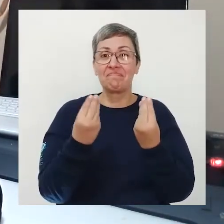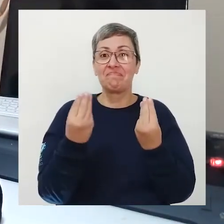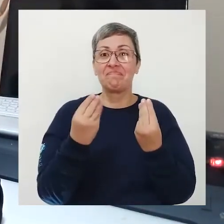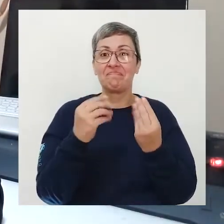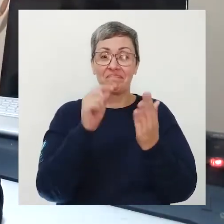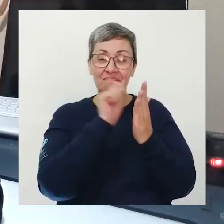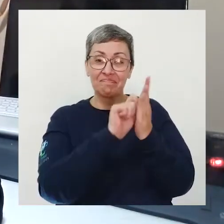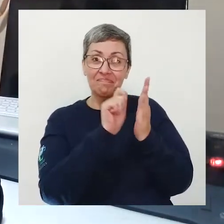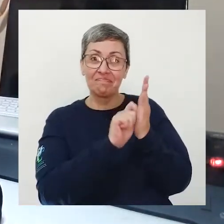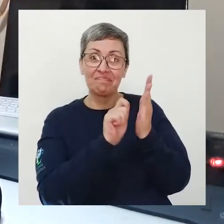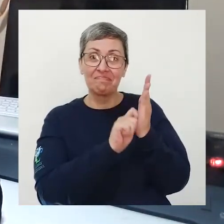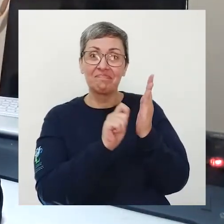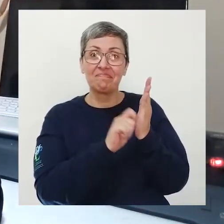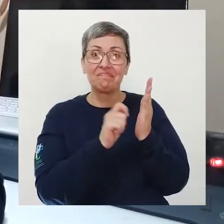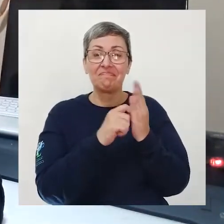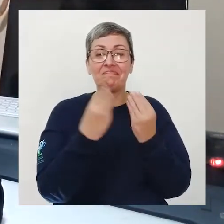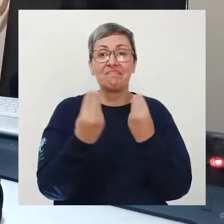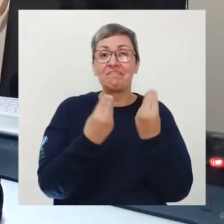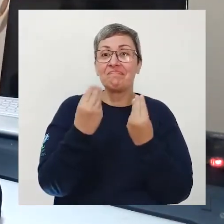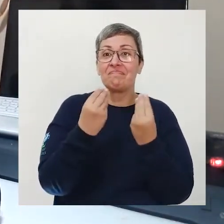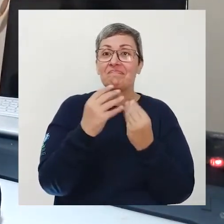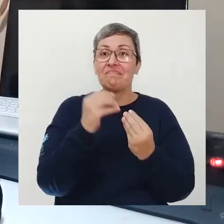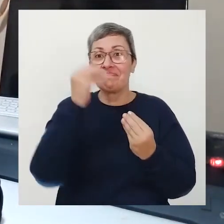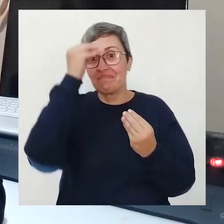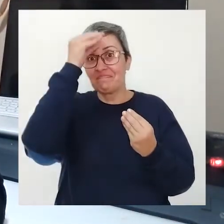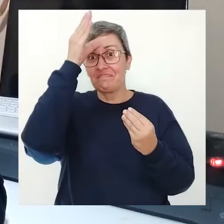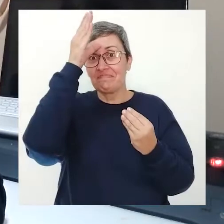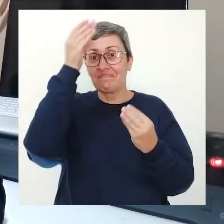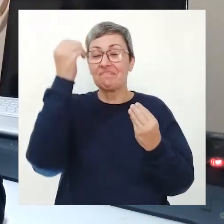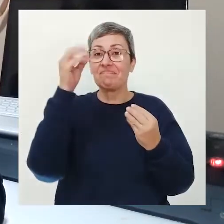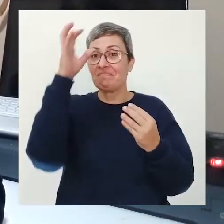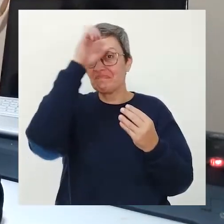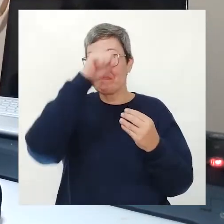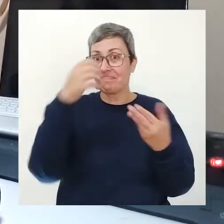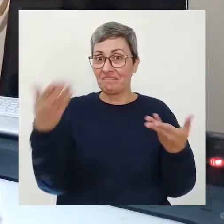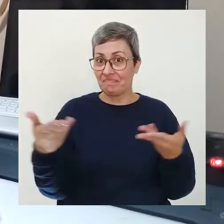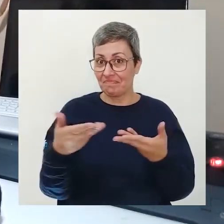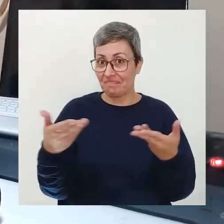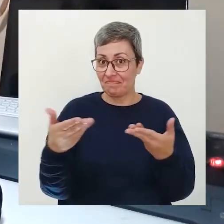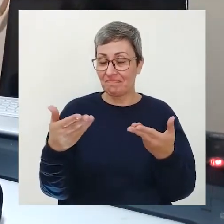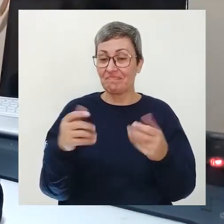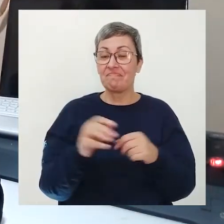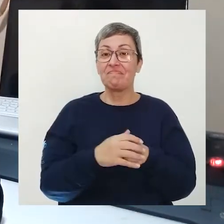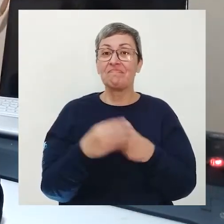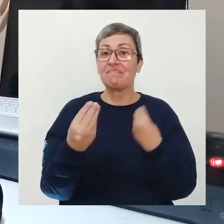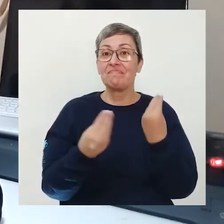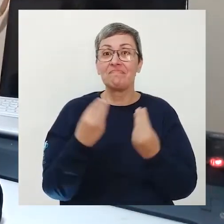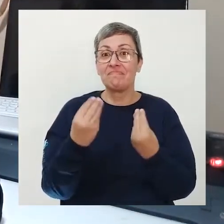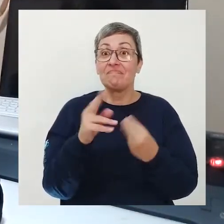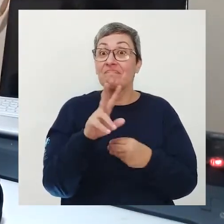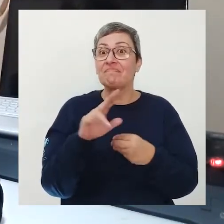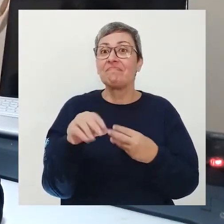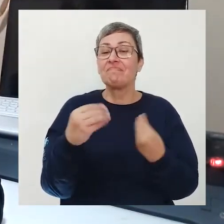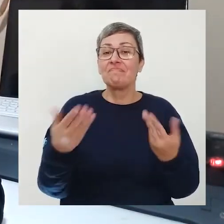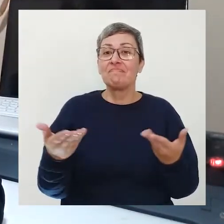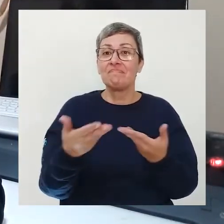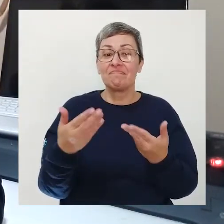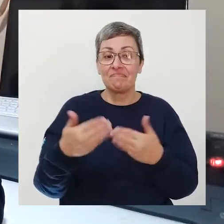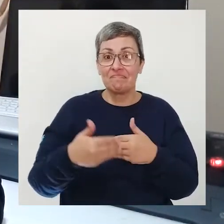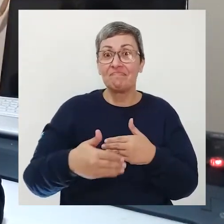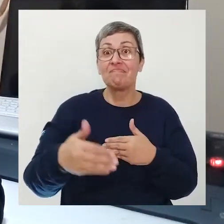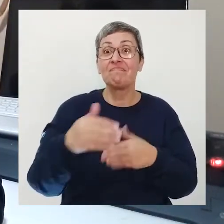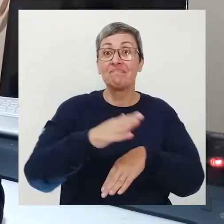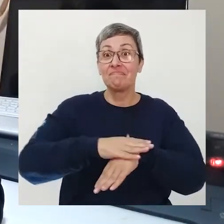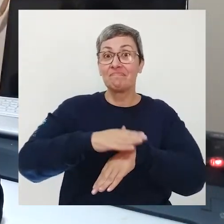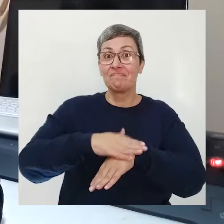baseado nos conhecimentos que aprendemos hoje como é que você vai estar daqui a algum tempo